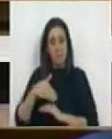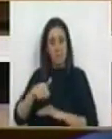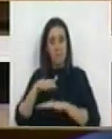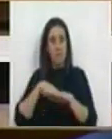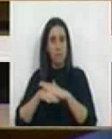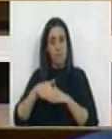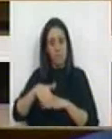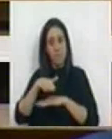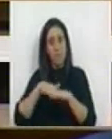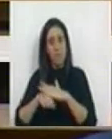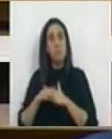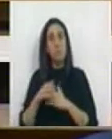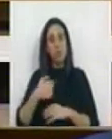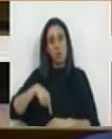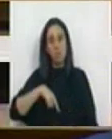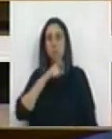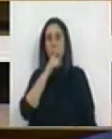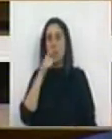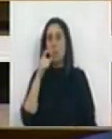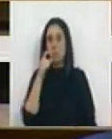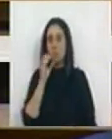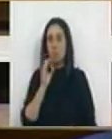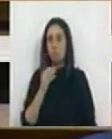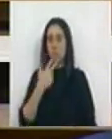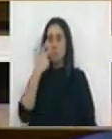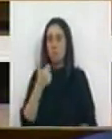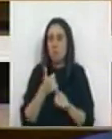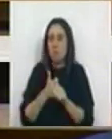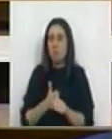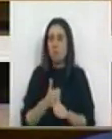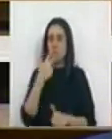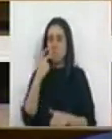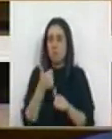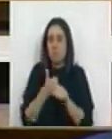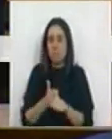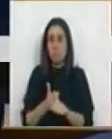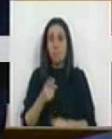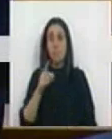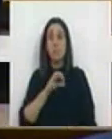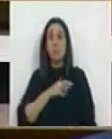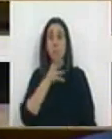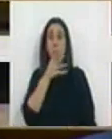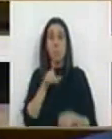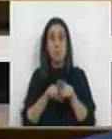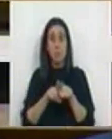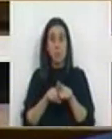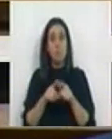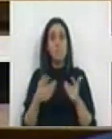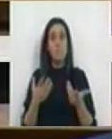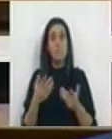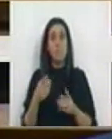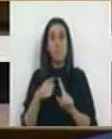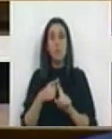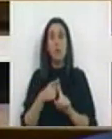faremos. É o que faremos porque levamos os nossos compromissos muito a sério, muito a sério. Porque, Sr. Deputado, o melhor